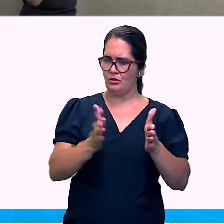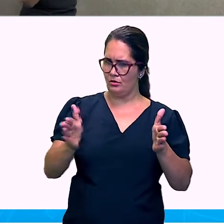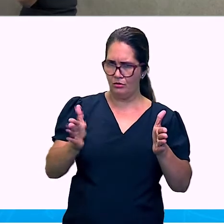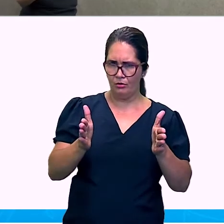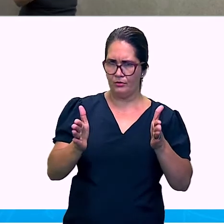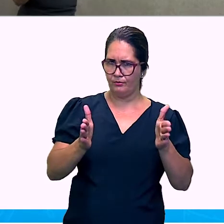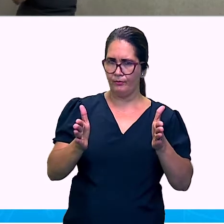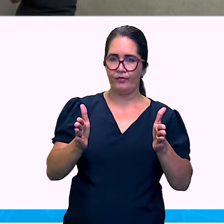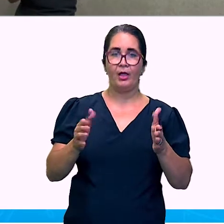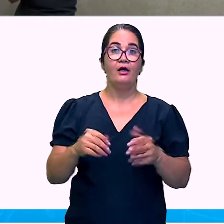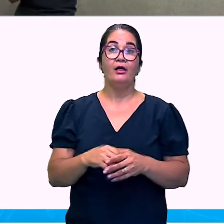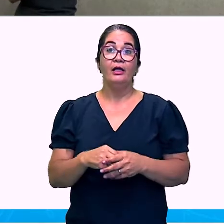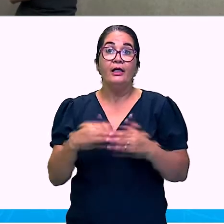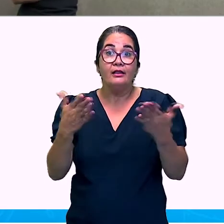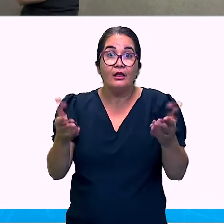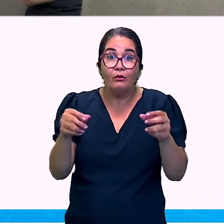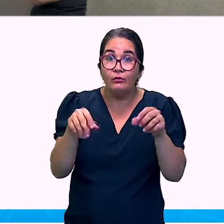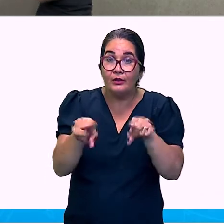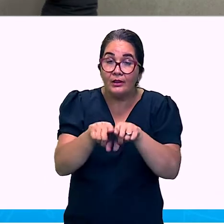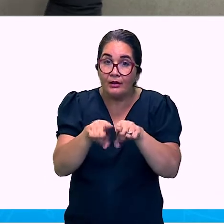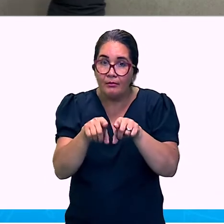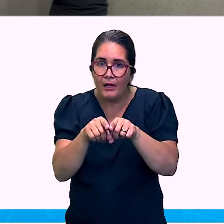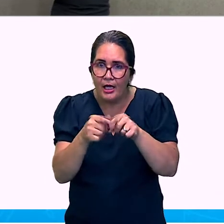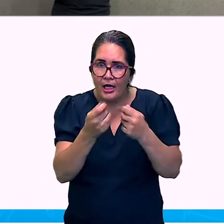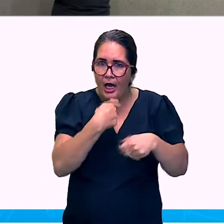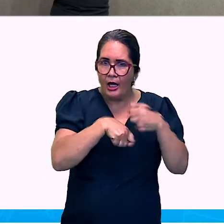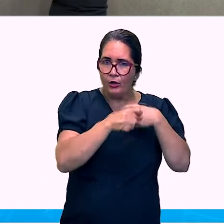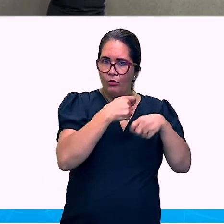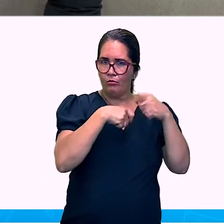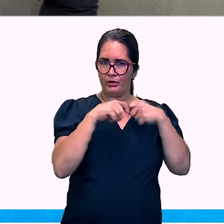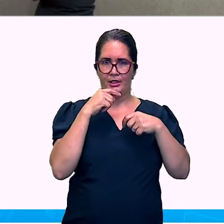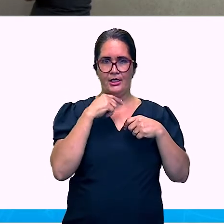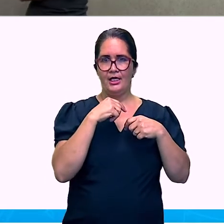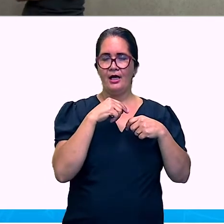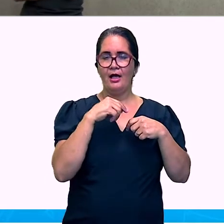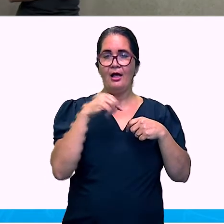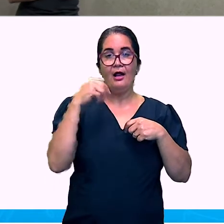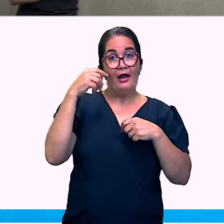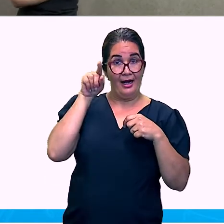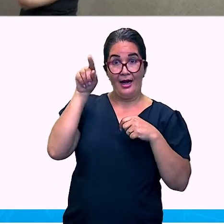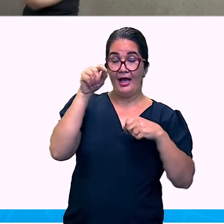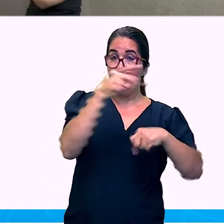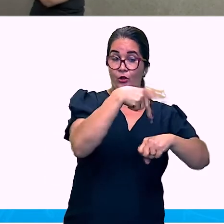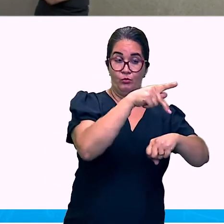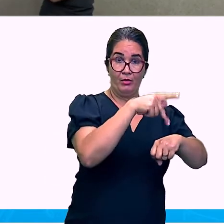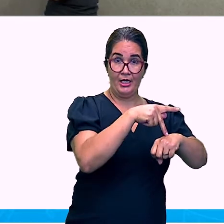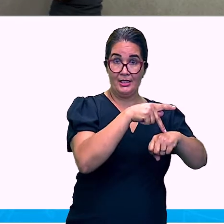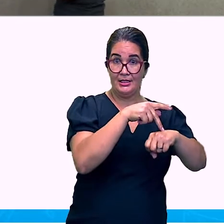Economia das cidades. Da Itália. Como mostrei. vocês.